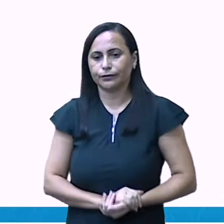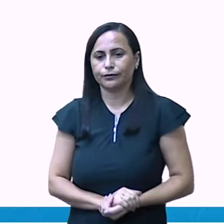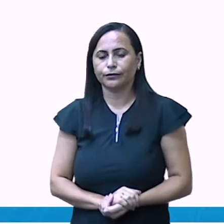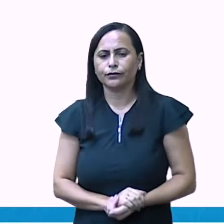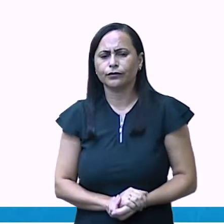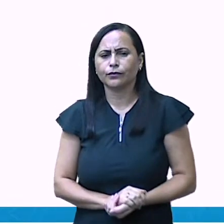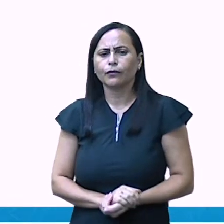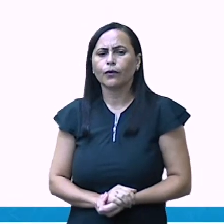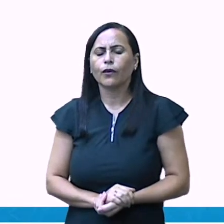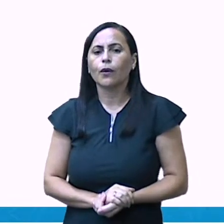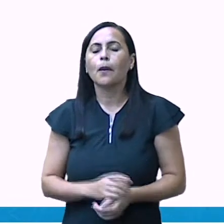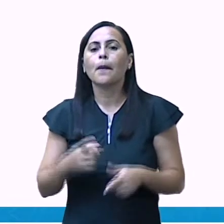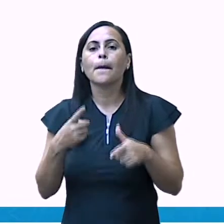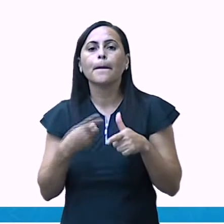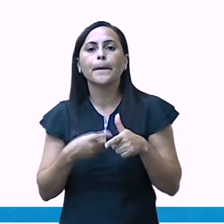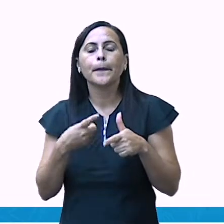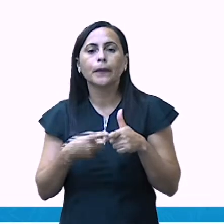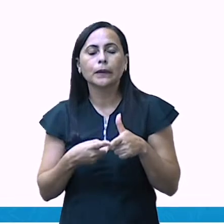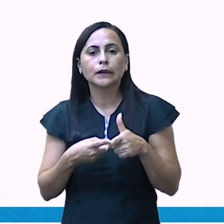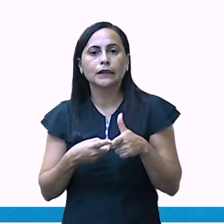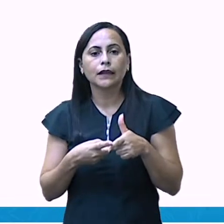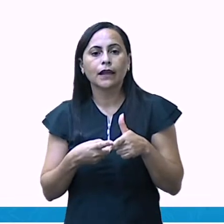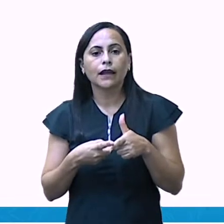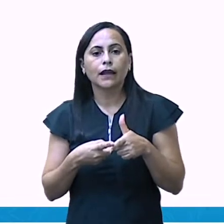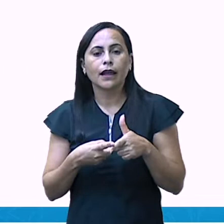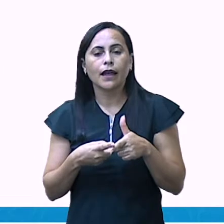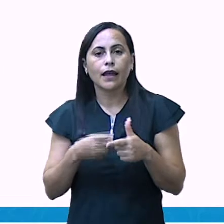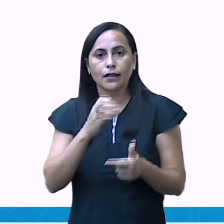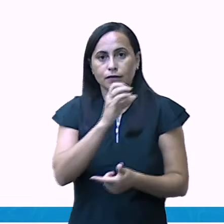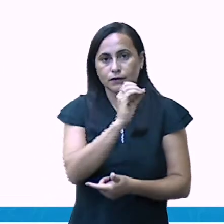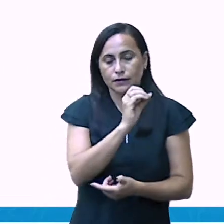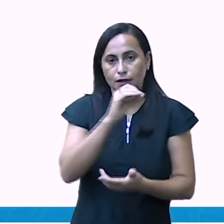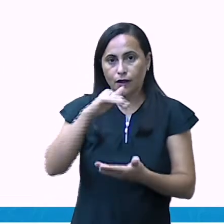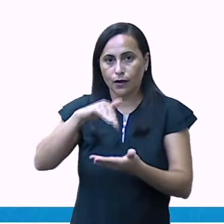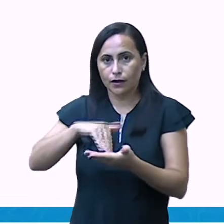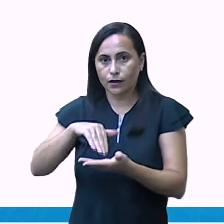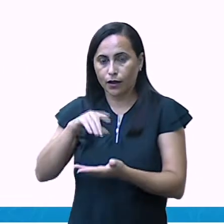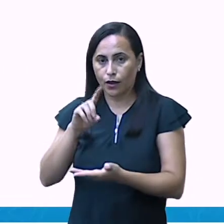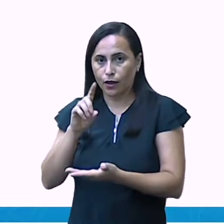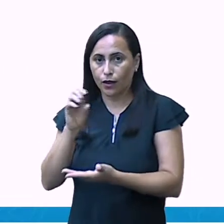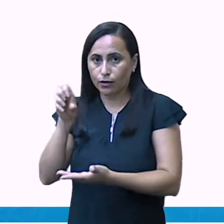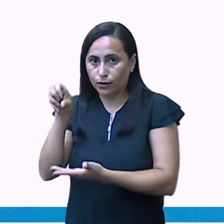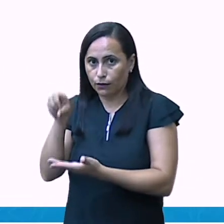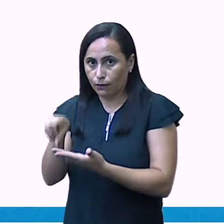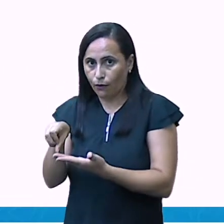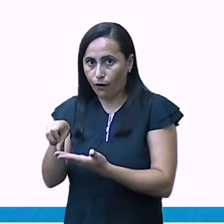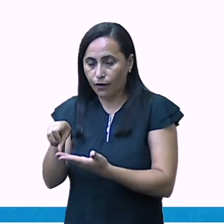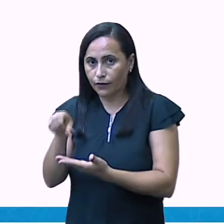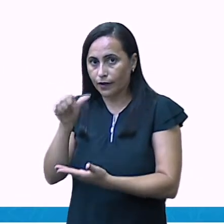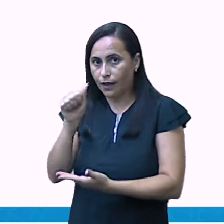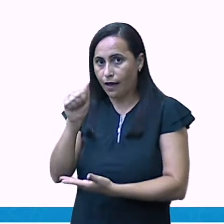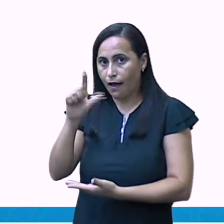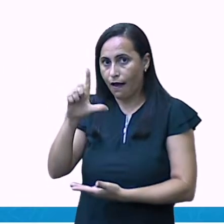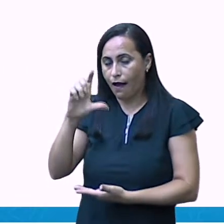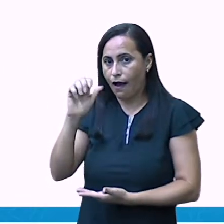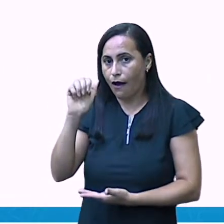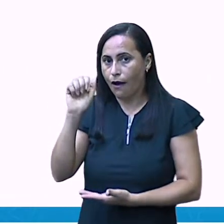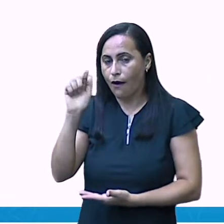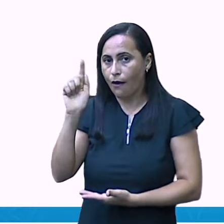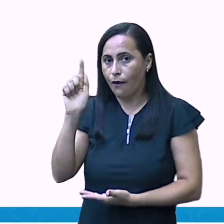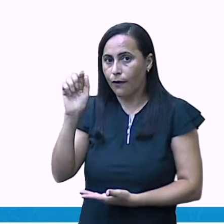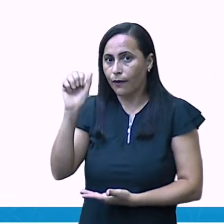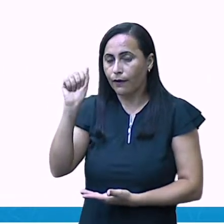Porque os nossos algarismos, eles são de 0 a 9. Não é isso? Ou